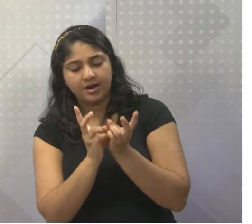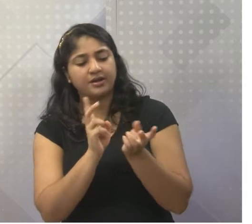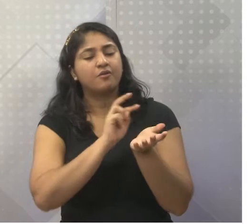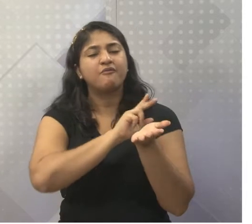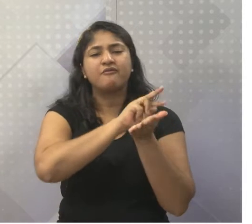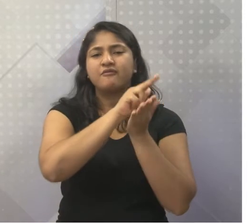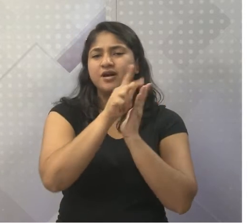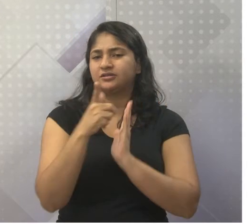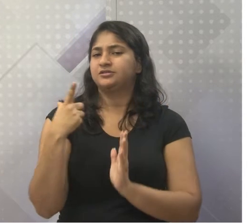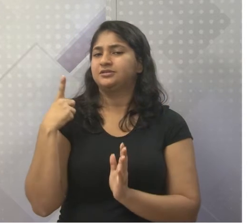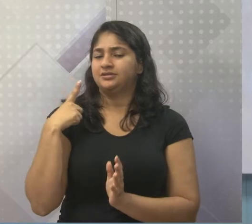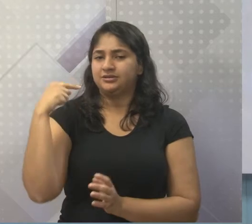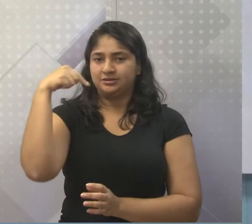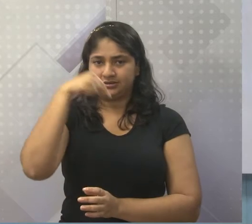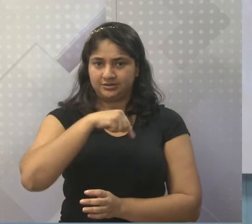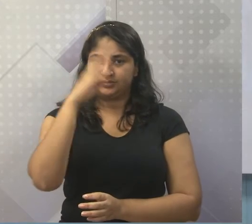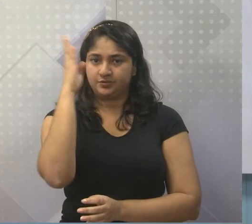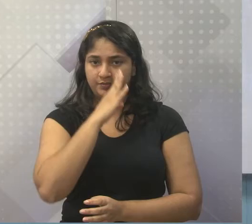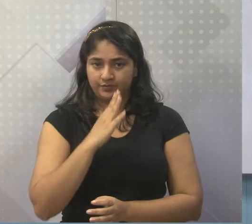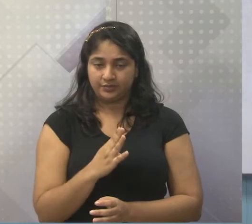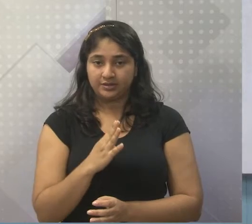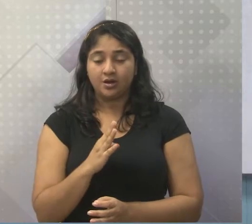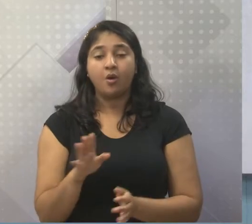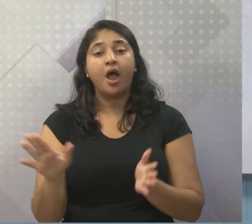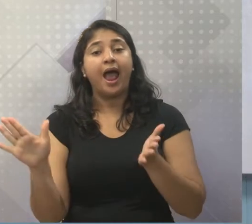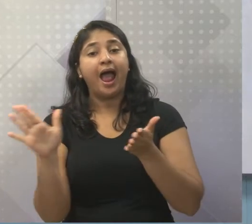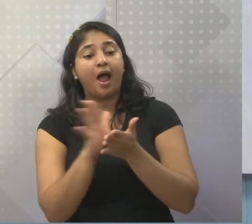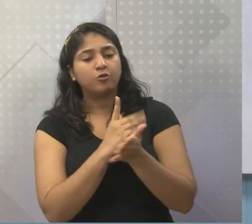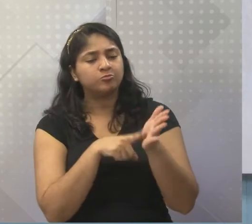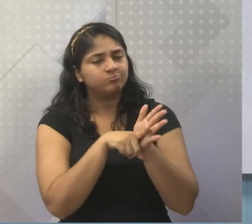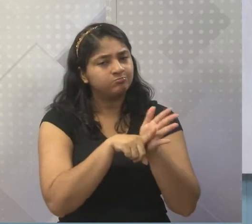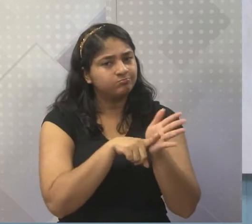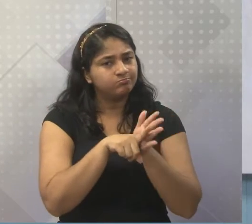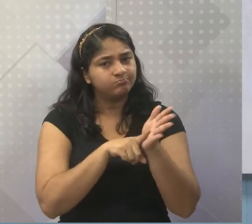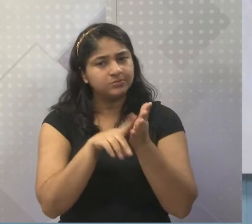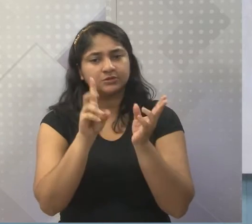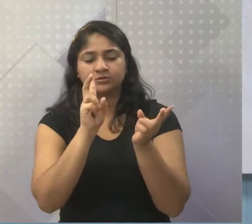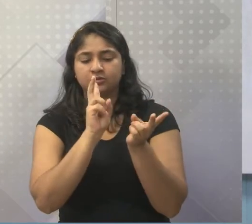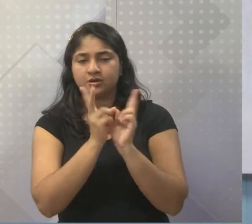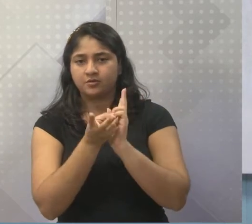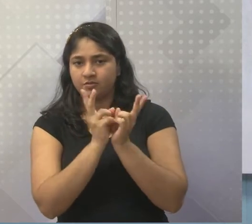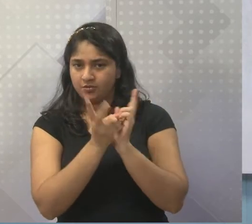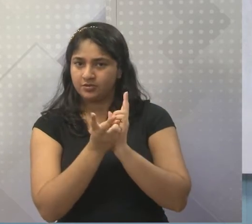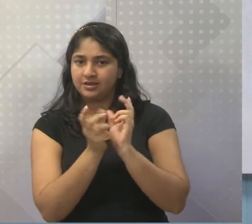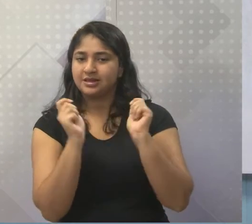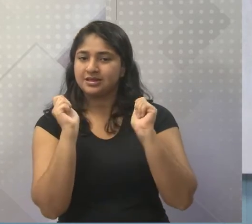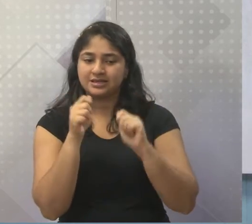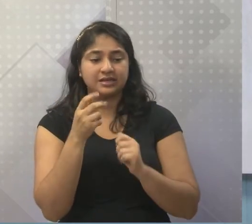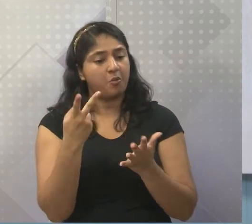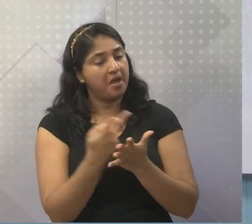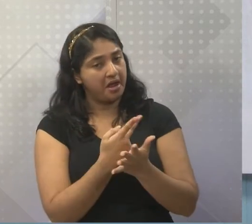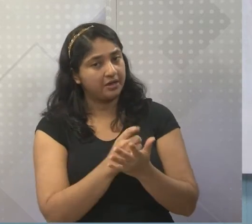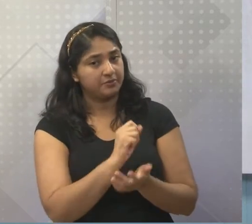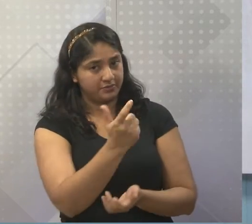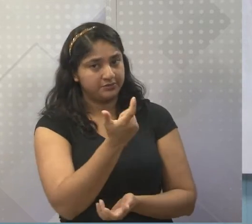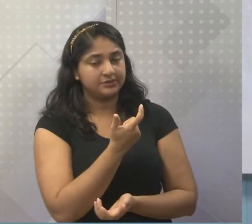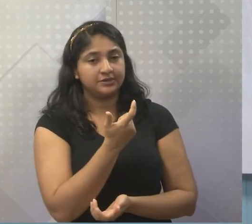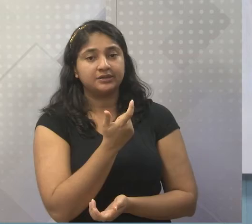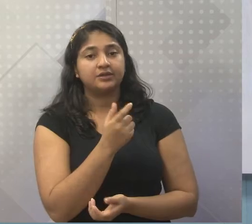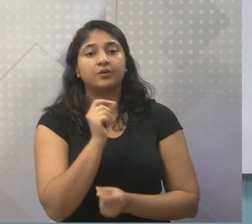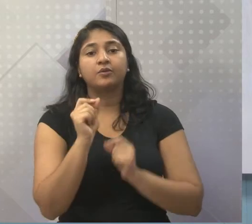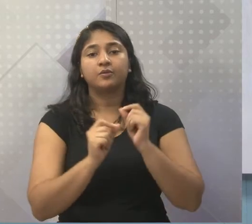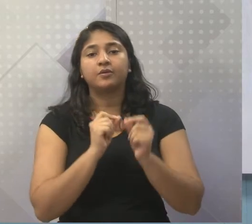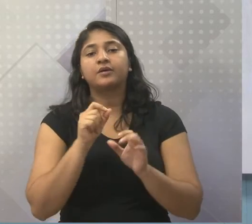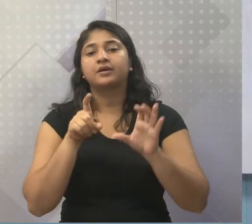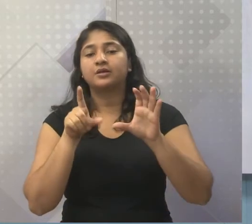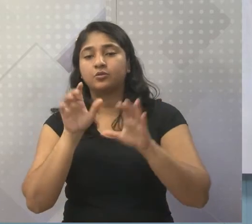A capoeira, ela, segundo estudos, né? E aí, podem me corrigir, não tem problema nenhum, tá bom? Da